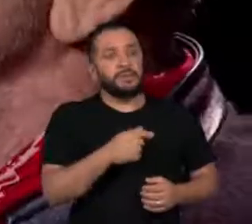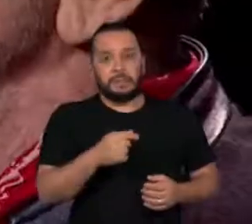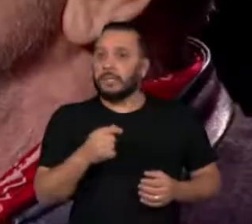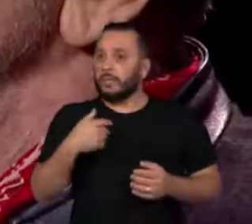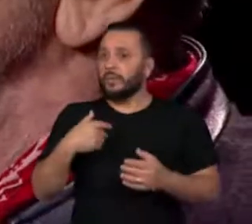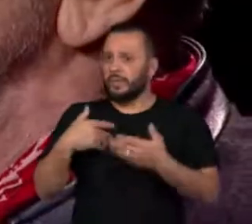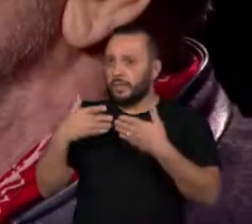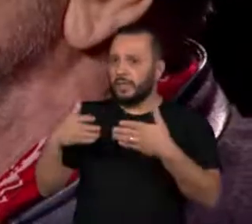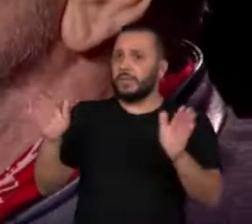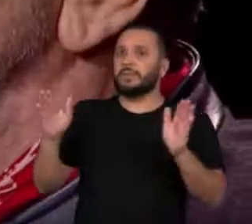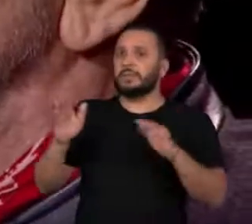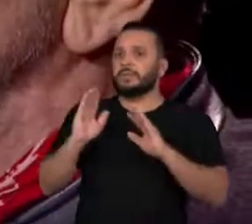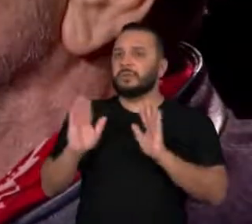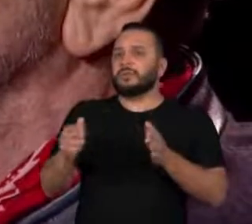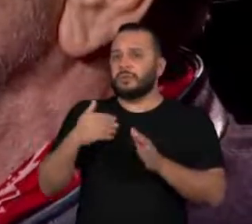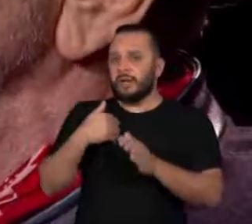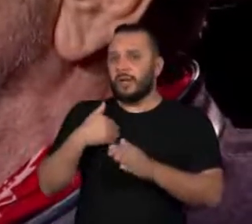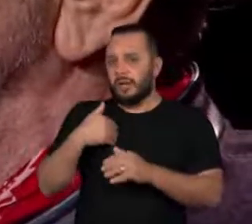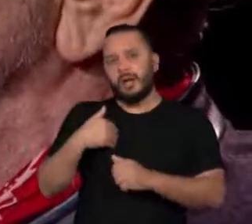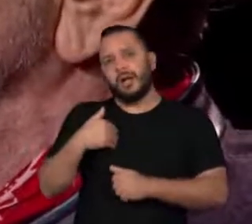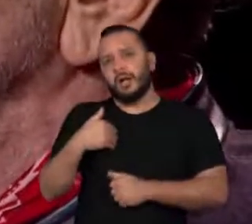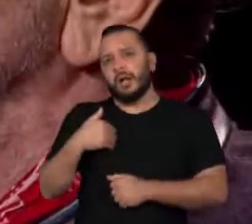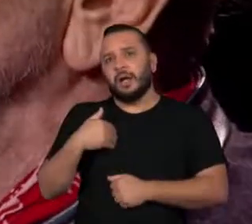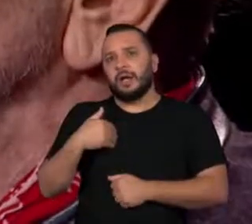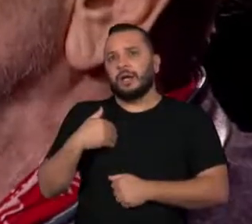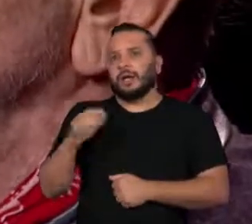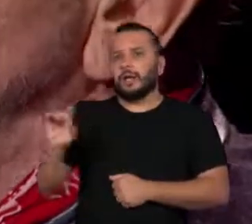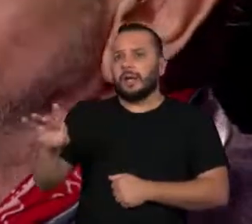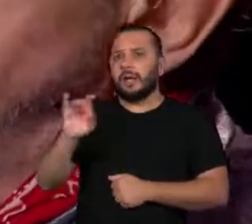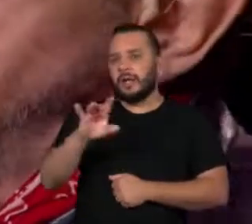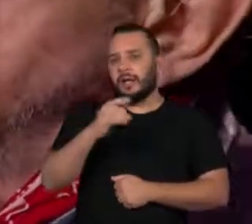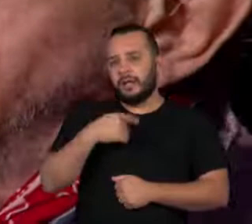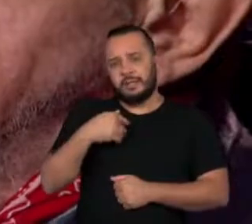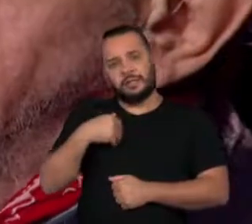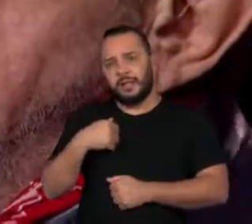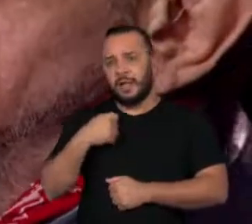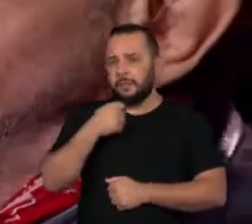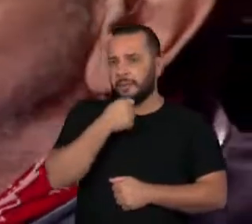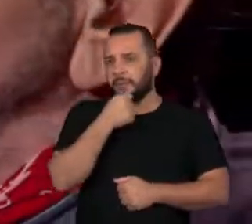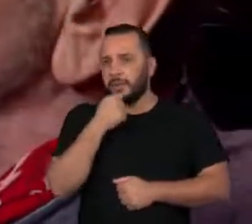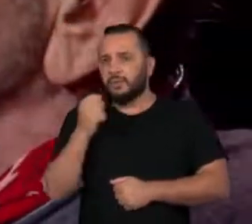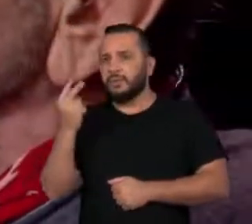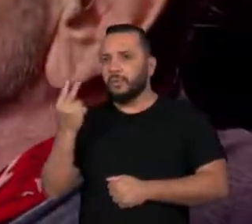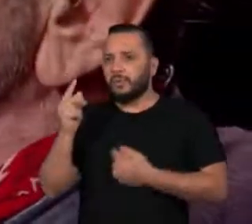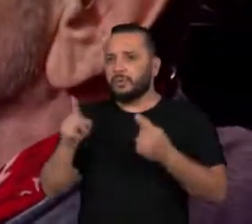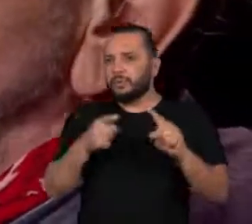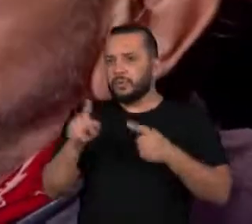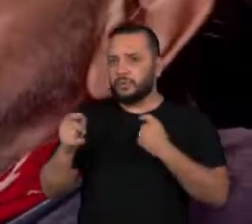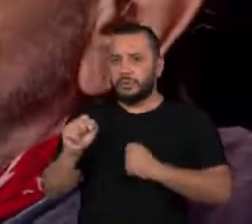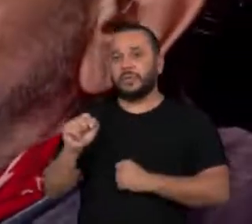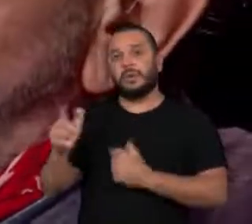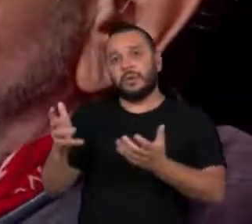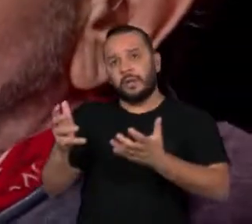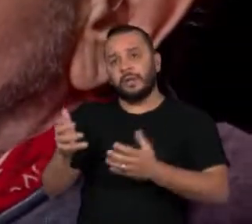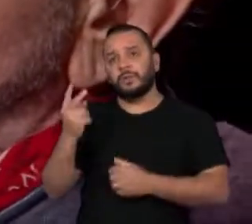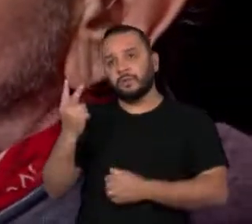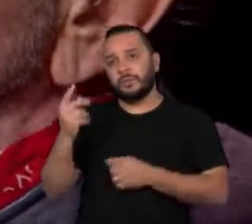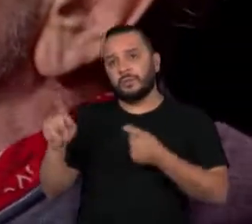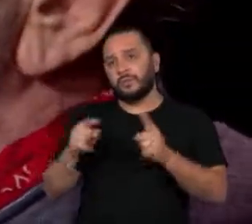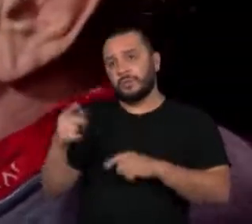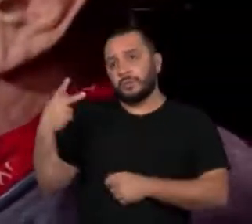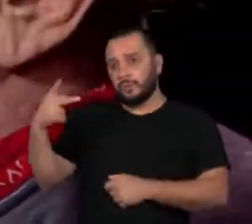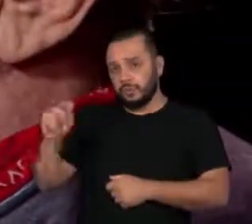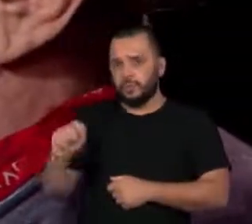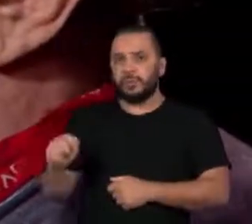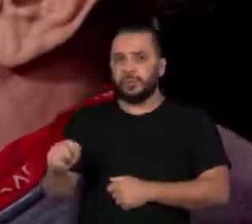com um selo, cada cantor canta duas músicas, eu formo um disco e lanço, eu queria botar duas músicas suas